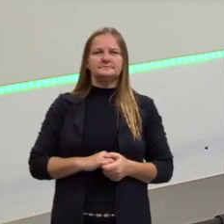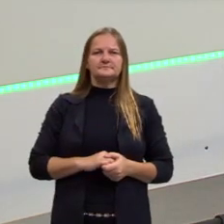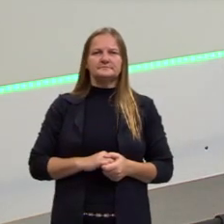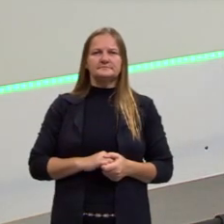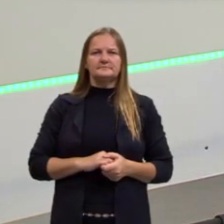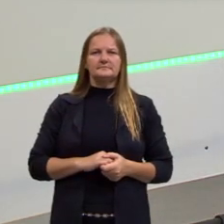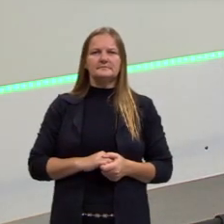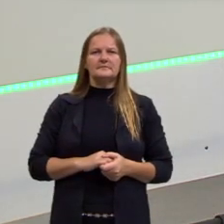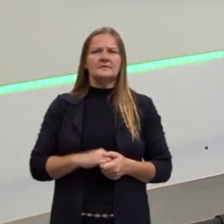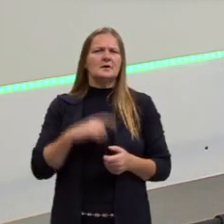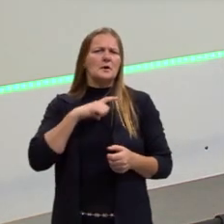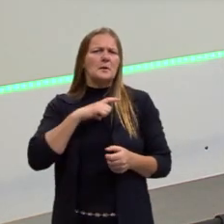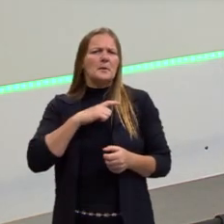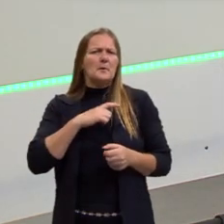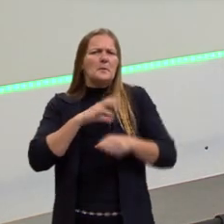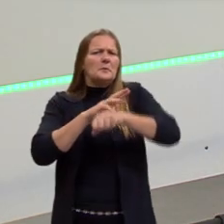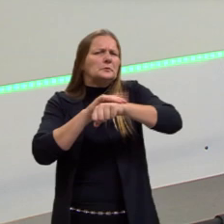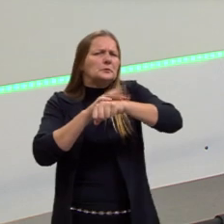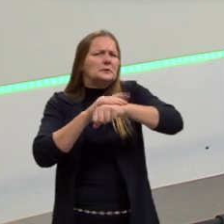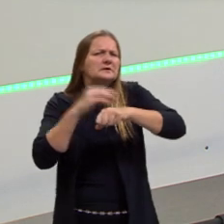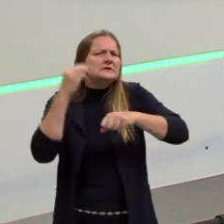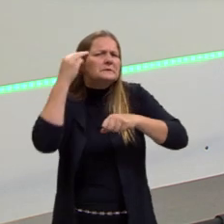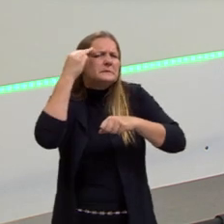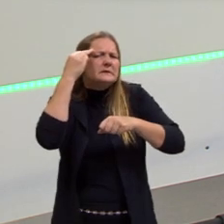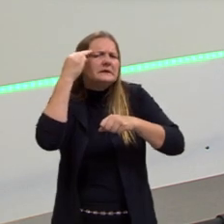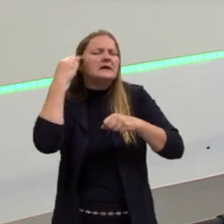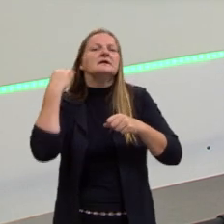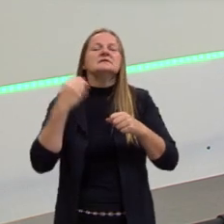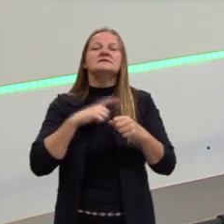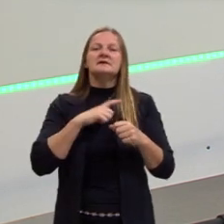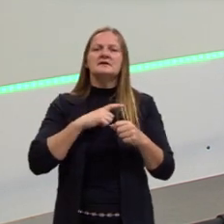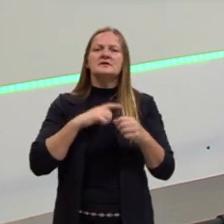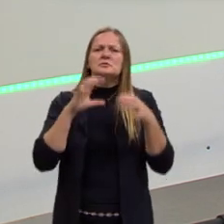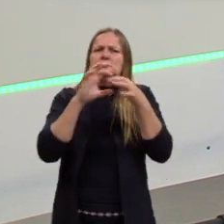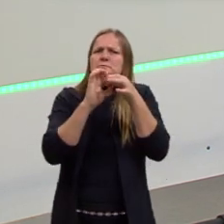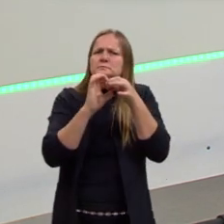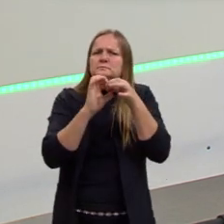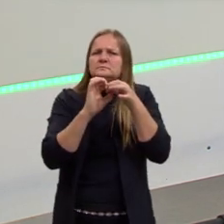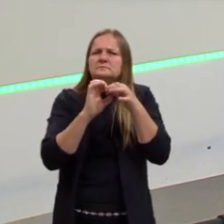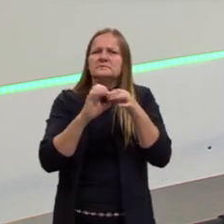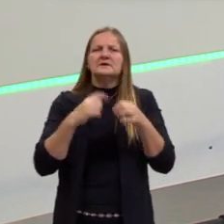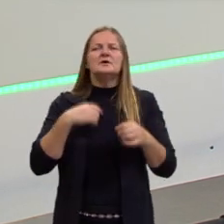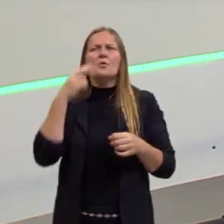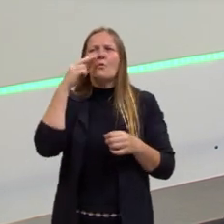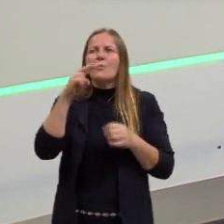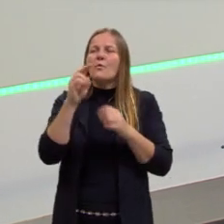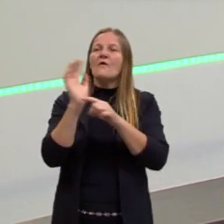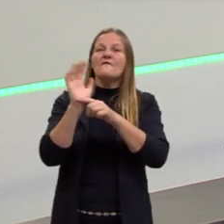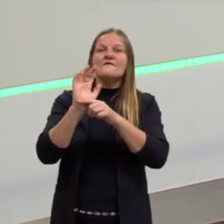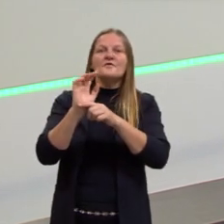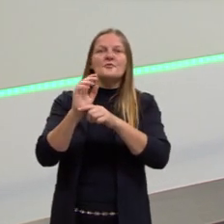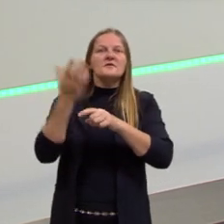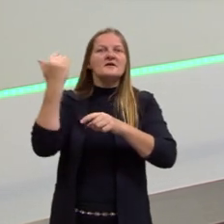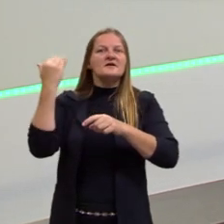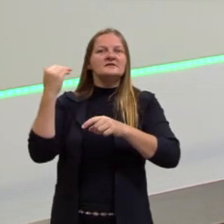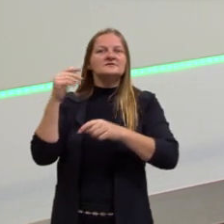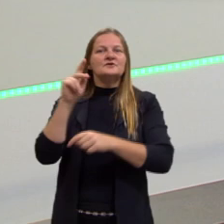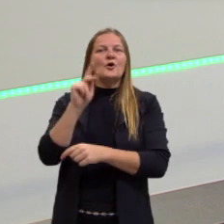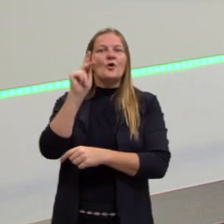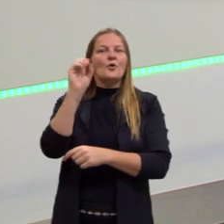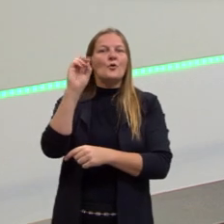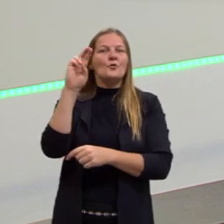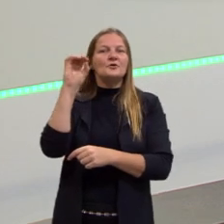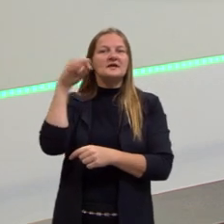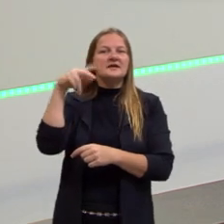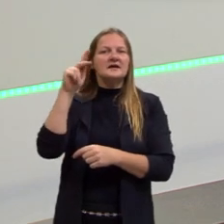das patologias mentais, opa, mas isso tem alguma coisa a ver. Eu assisti o filme do Coringa, falava sobre